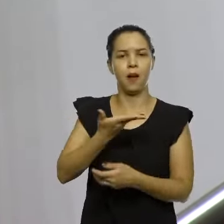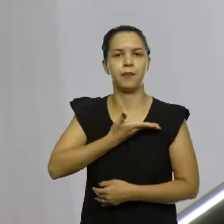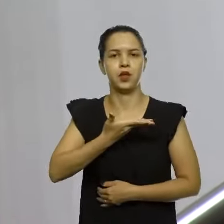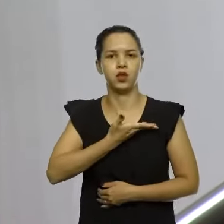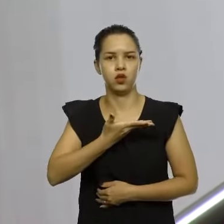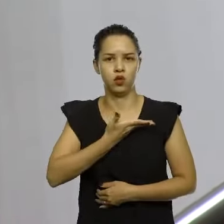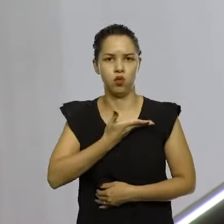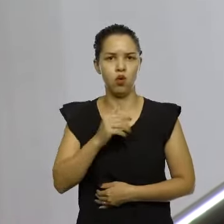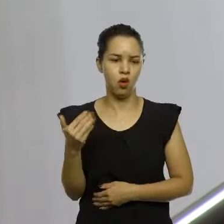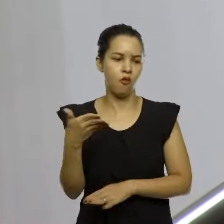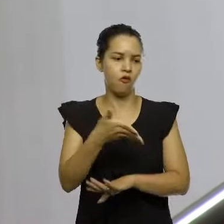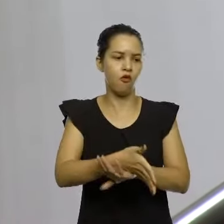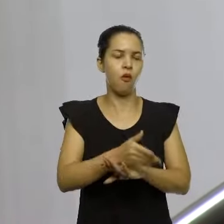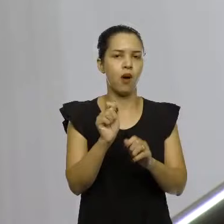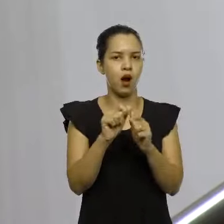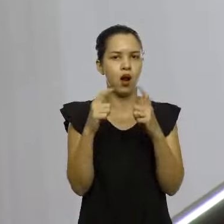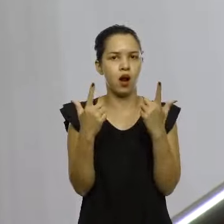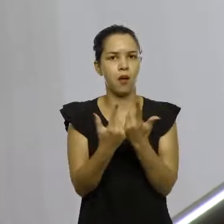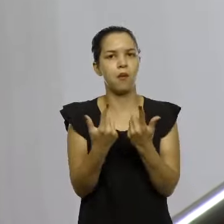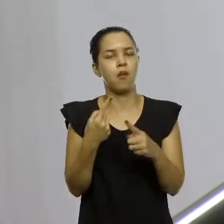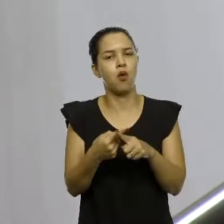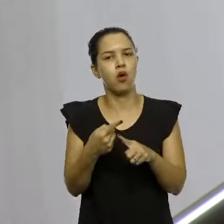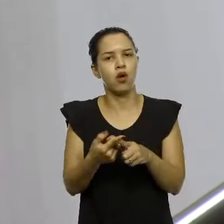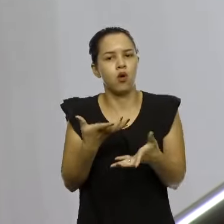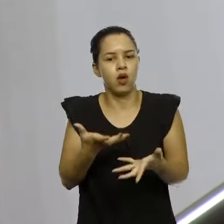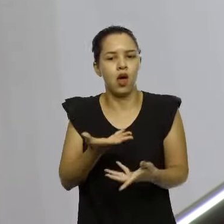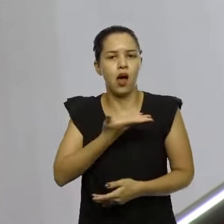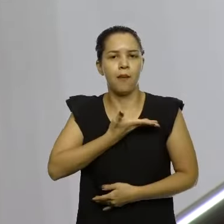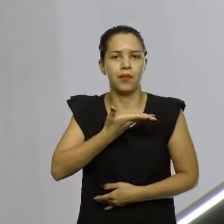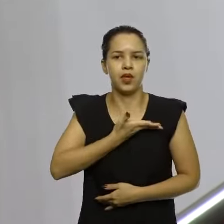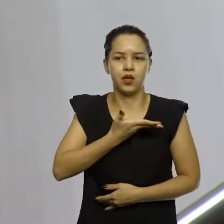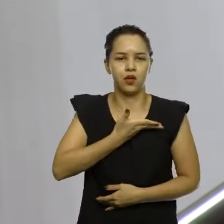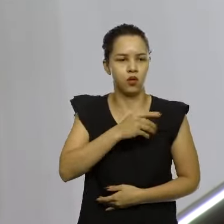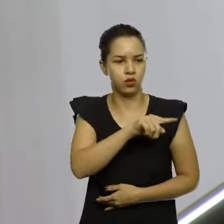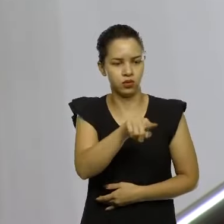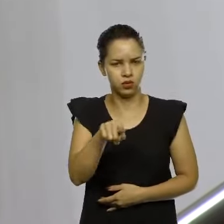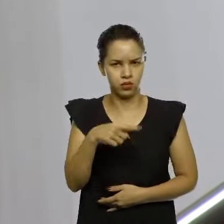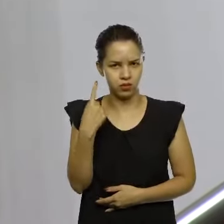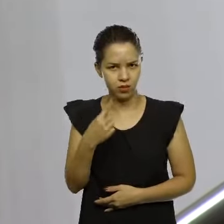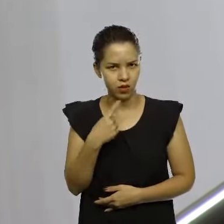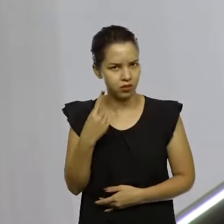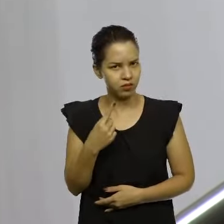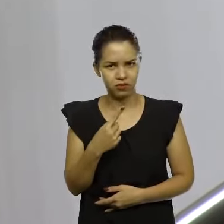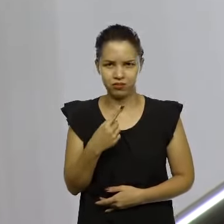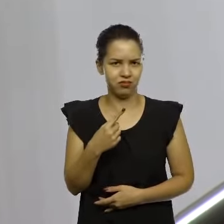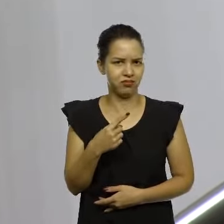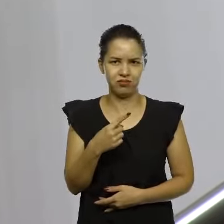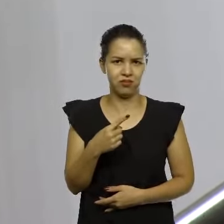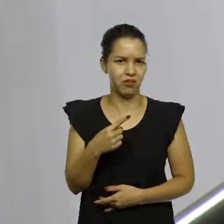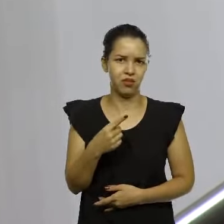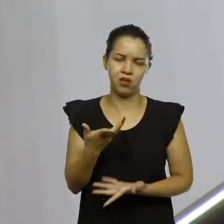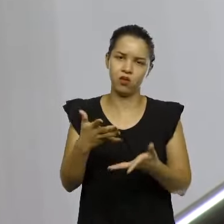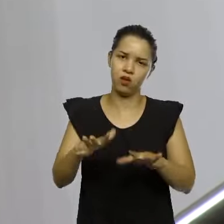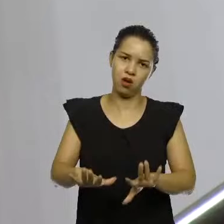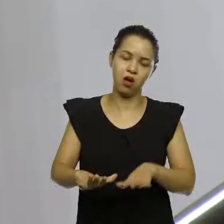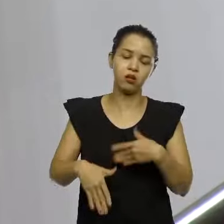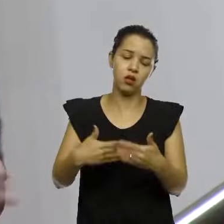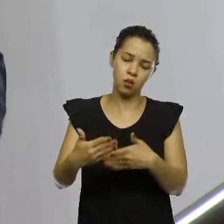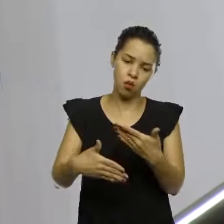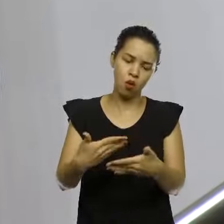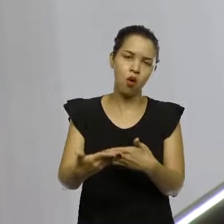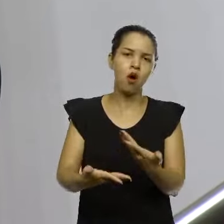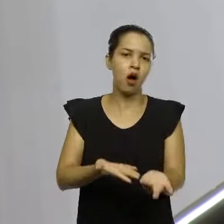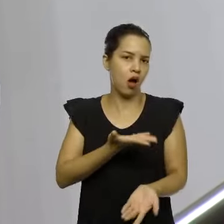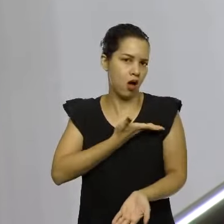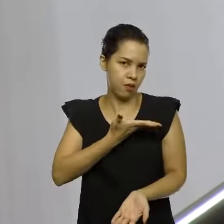eu estou indo para a Assembleia para fazer novos amigos, eu quero ser amigo dos deputados. Ninguém coloca o nome à disposição para isso. Essas amizades acabam acontecendo em decorrência de você